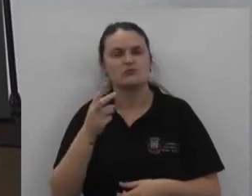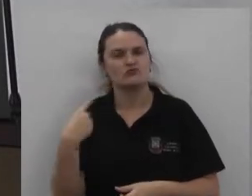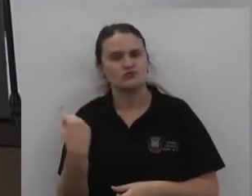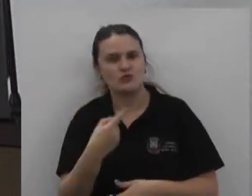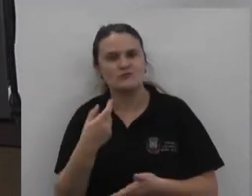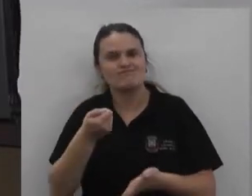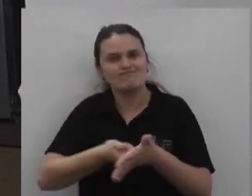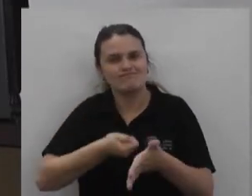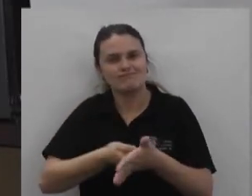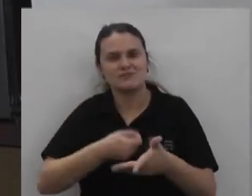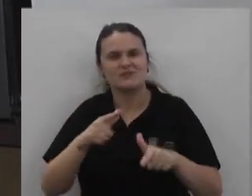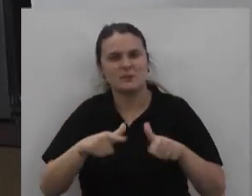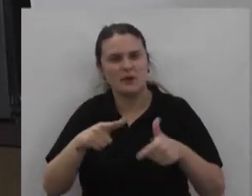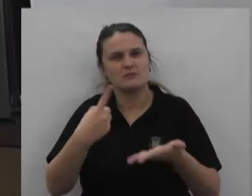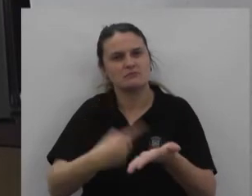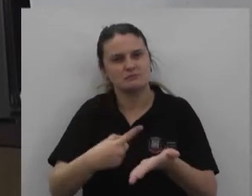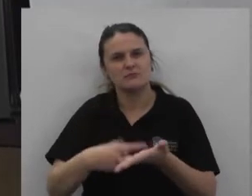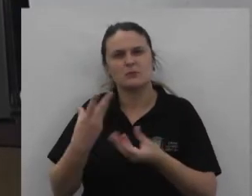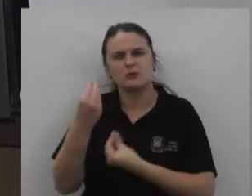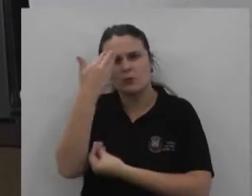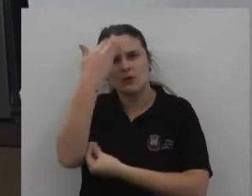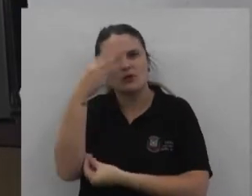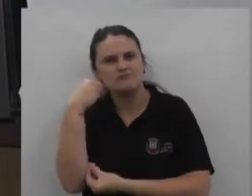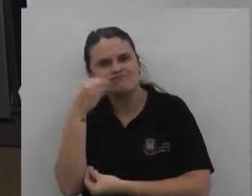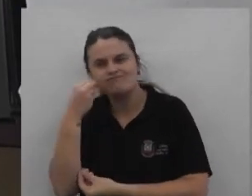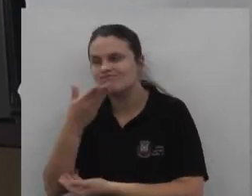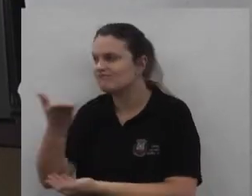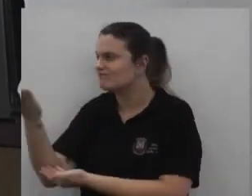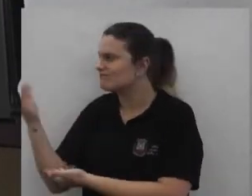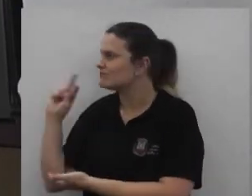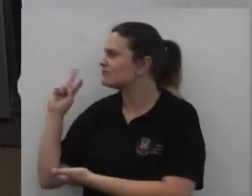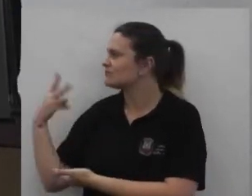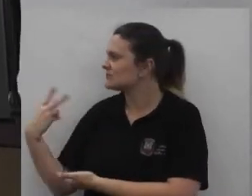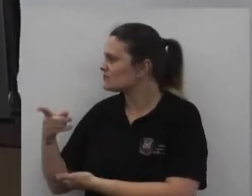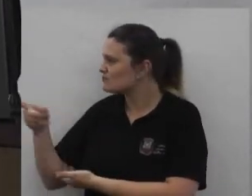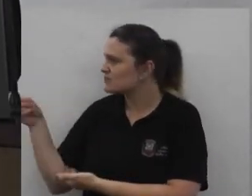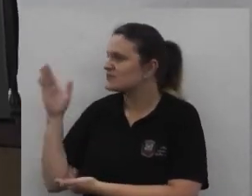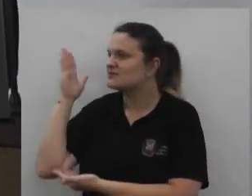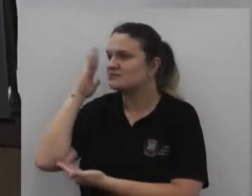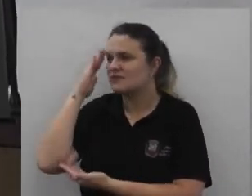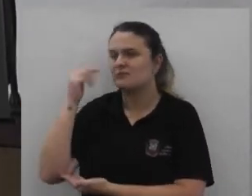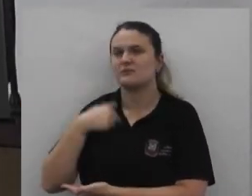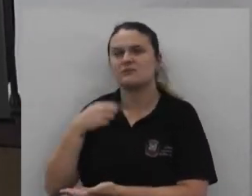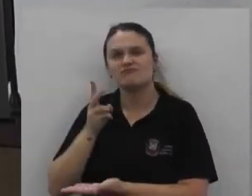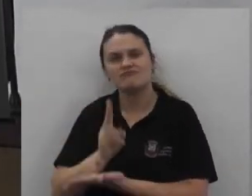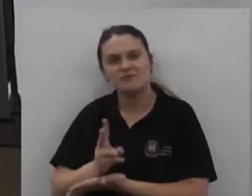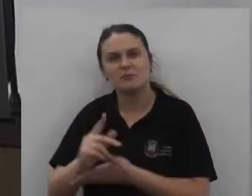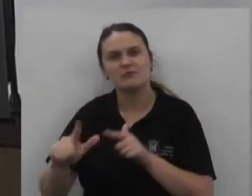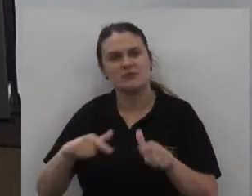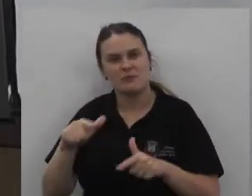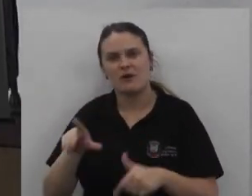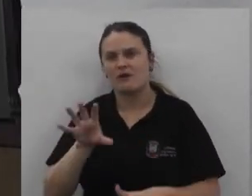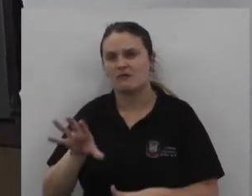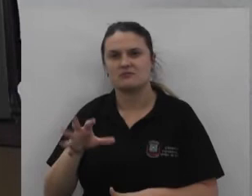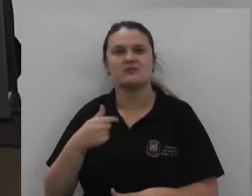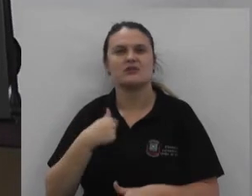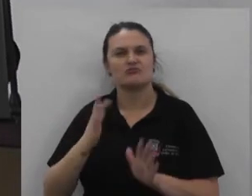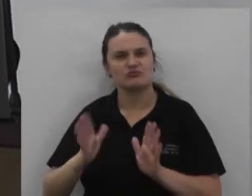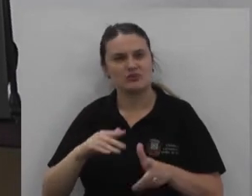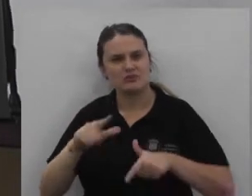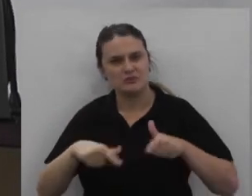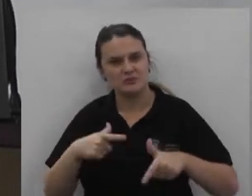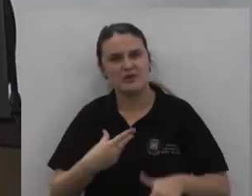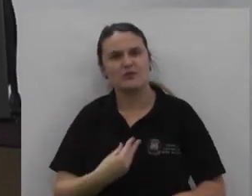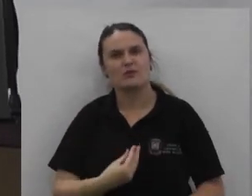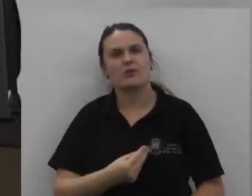dedicação Muito obrigado Pela oportunidade A todos os vereadores E vocês sabem Eu sempre trabalhei Desse jeito Eu já estou Na